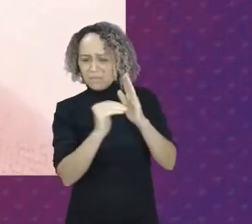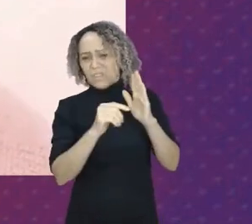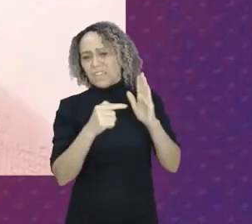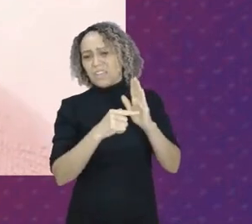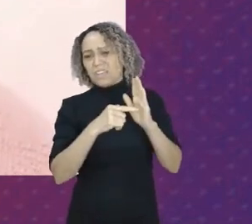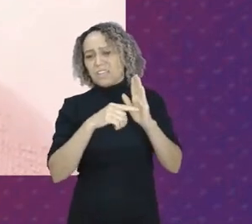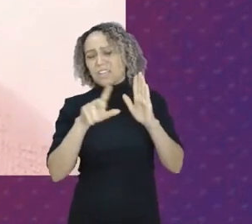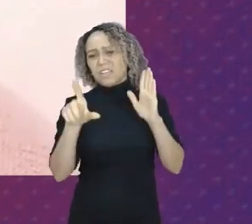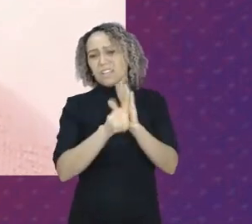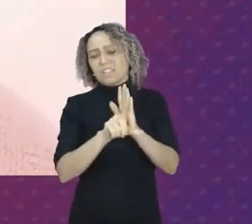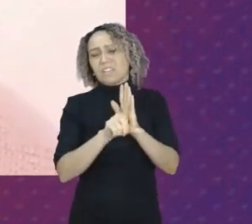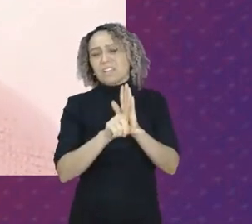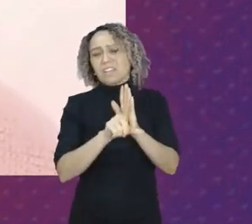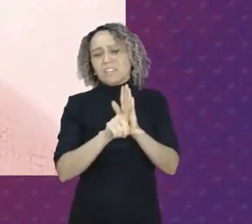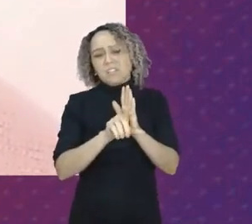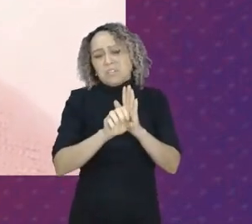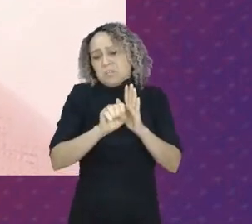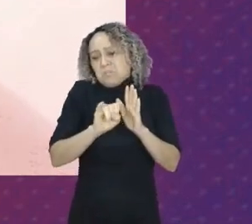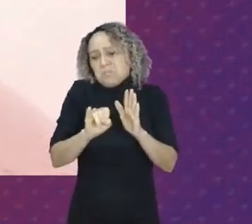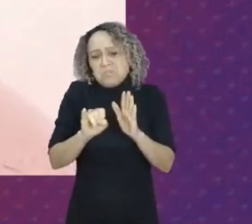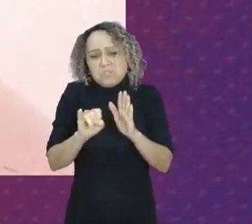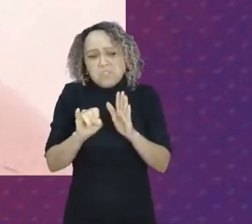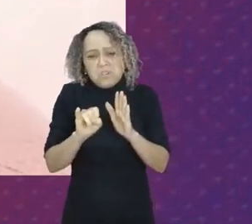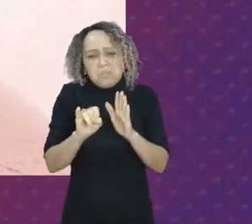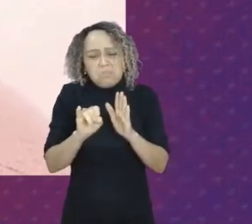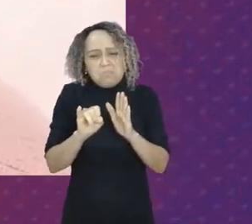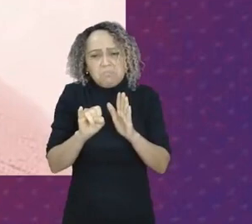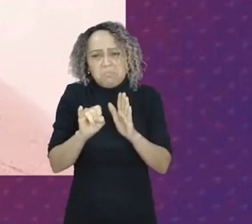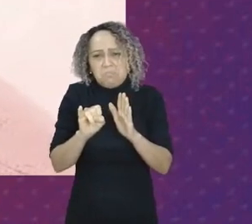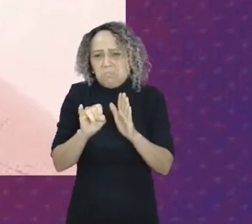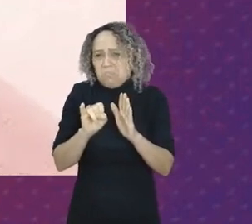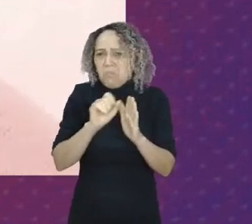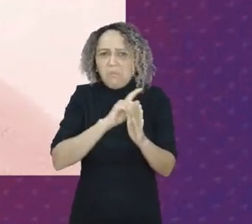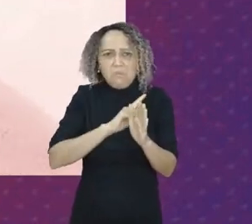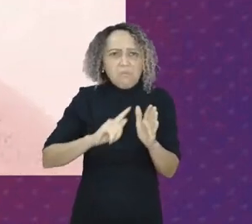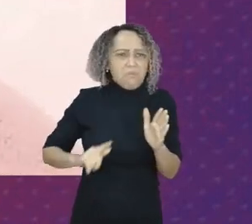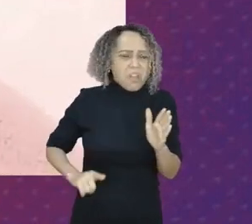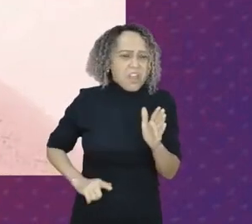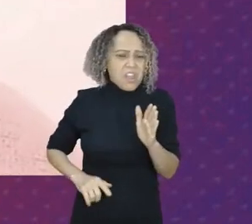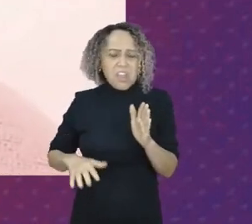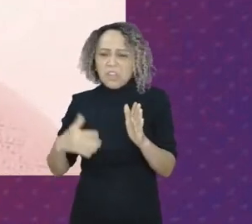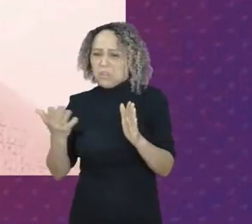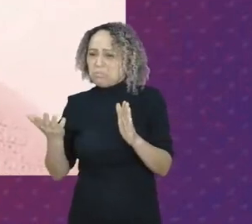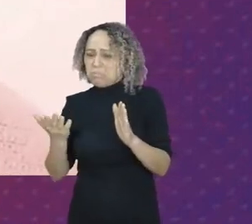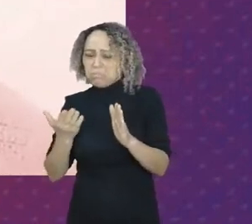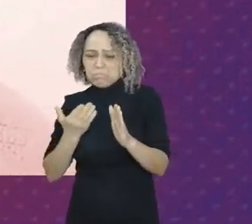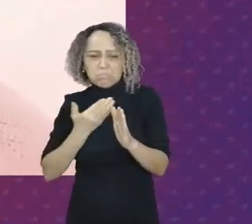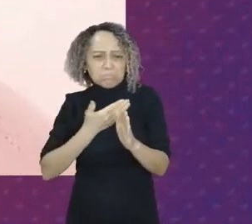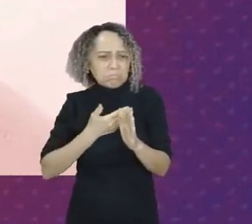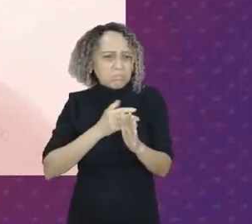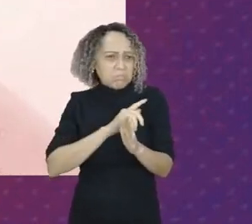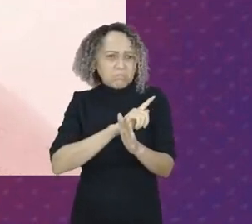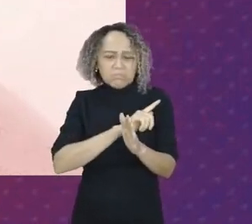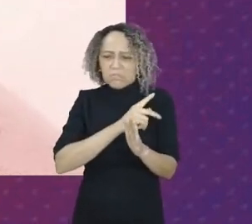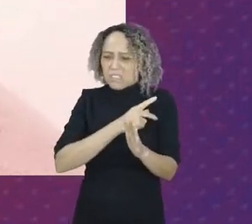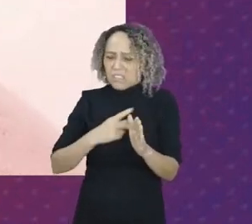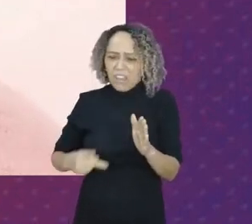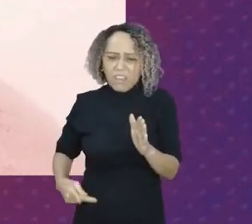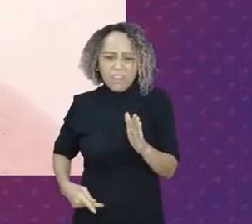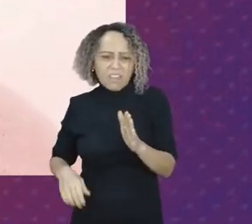continuarão engavetadas como muitas estão. E nós precisamos tirar essas leis das gavetas.